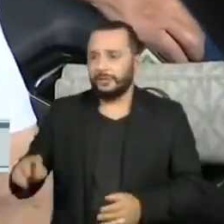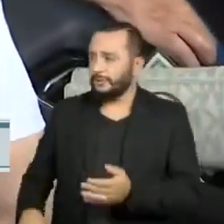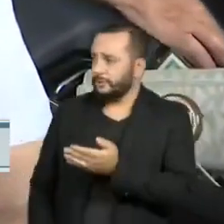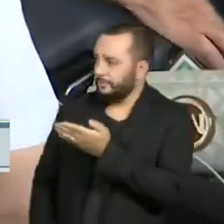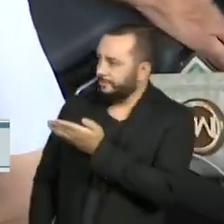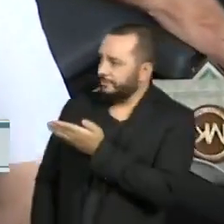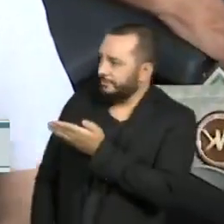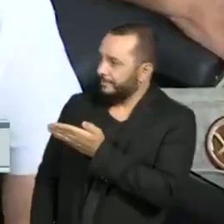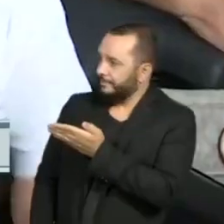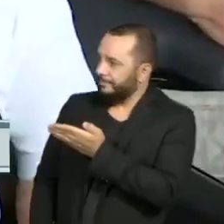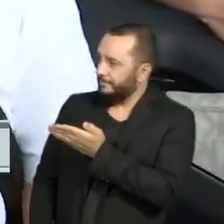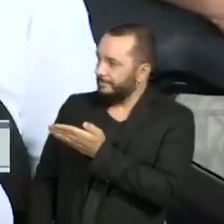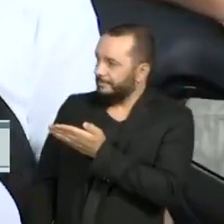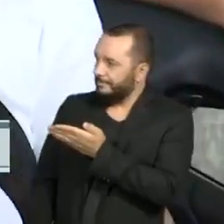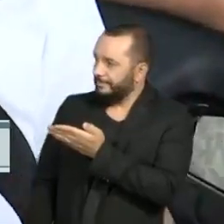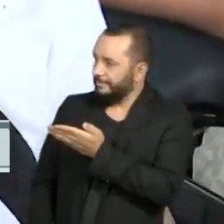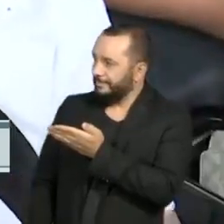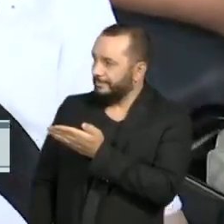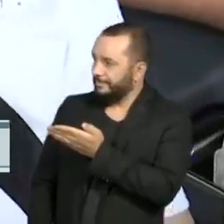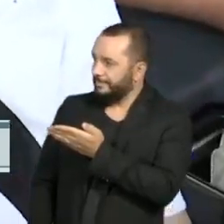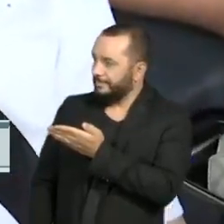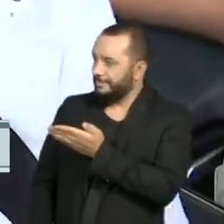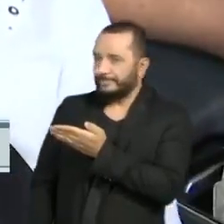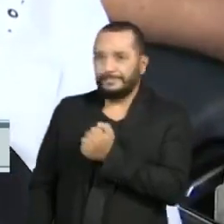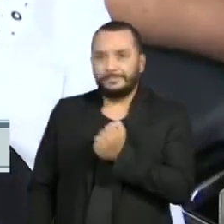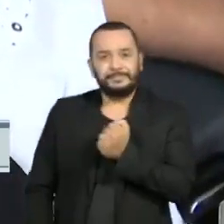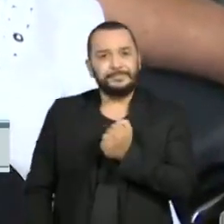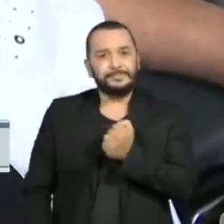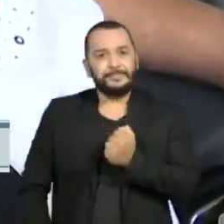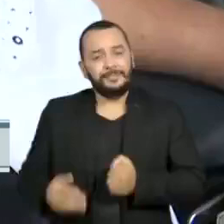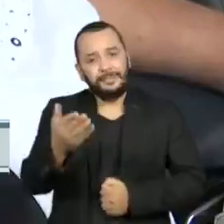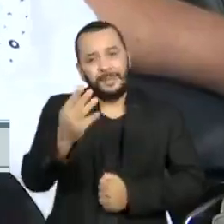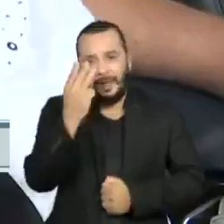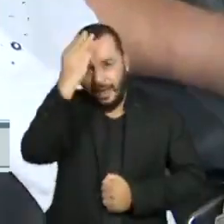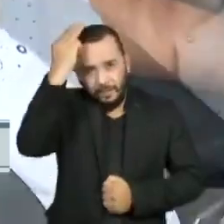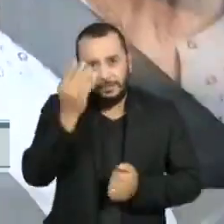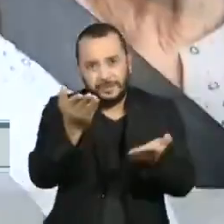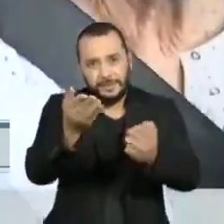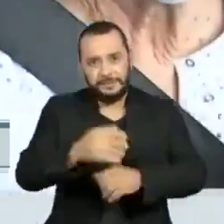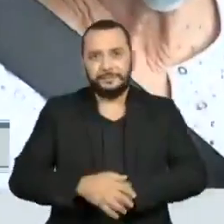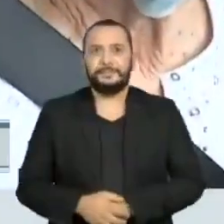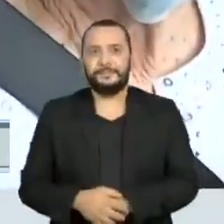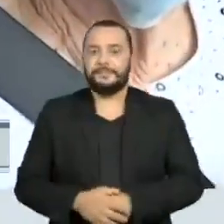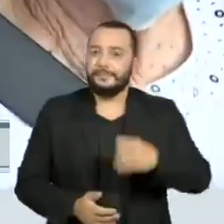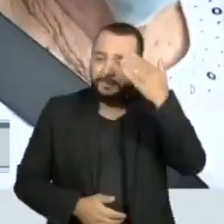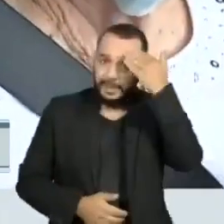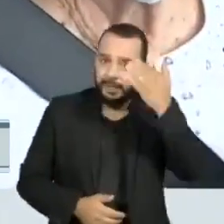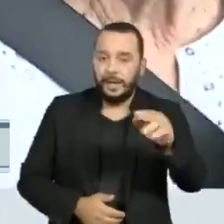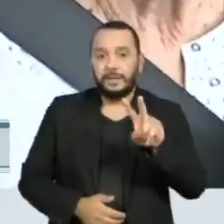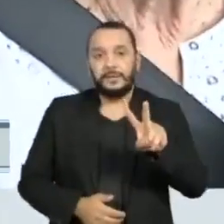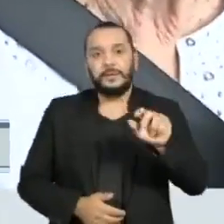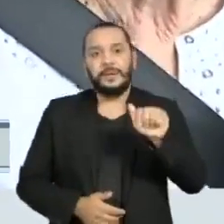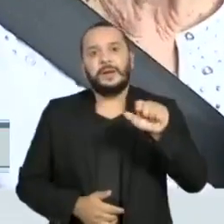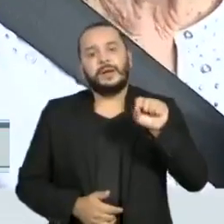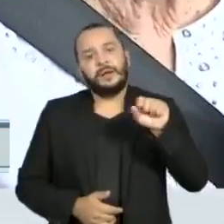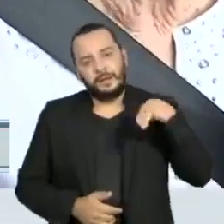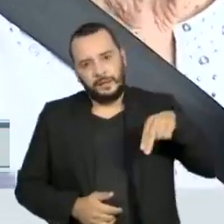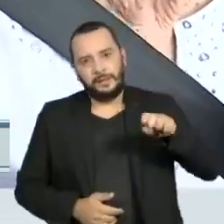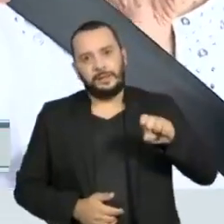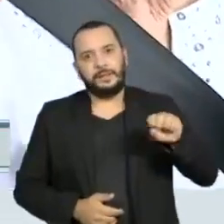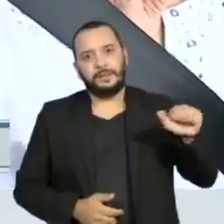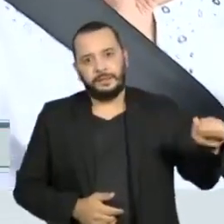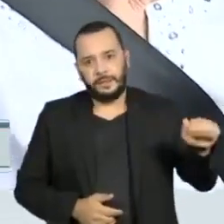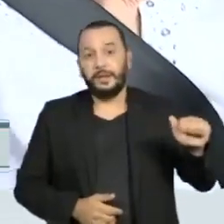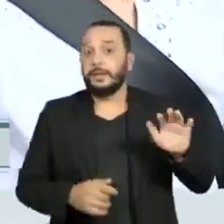.sp.gov.br. Aldo, volto com você. Obrigado, Vanessa. Só quero reforçar uma coisa que nós